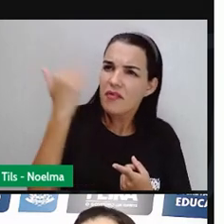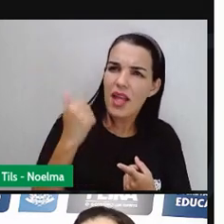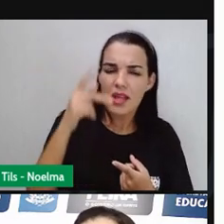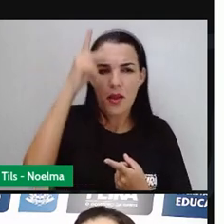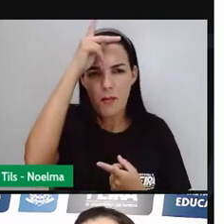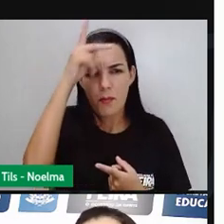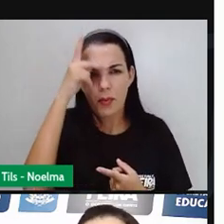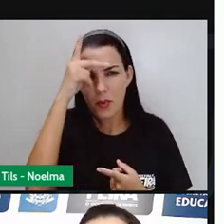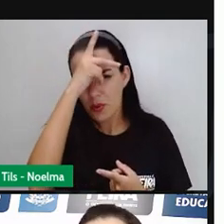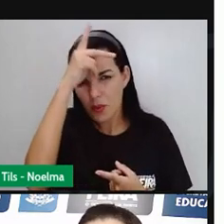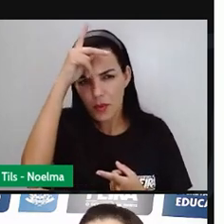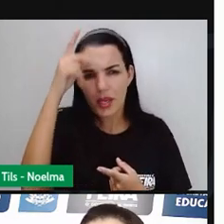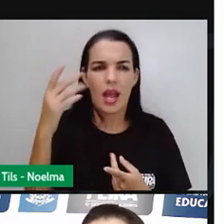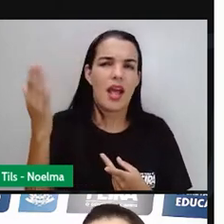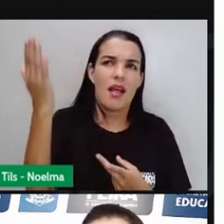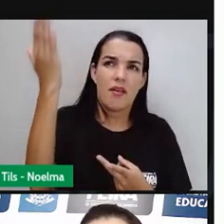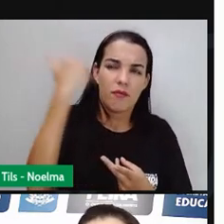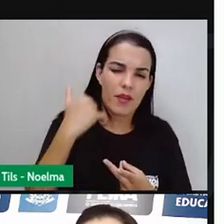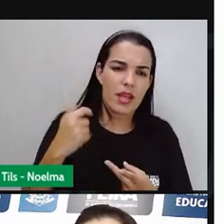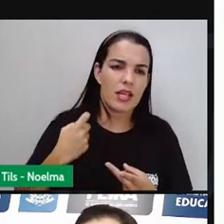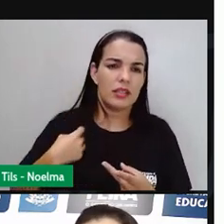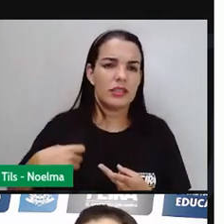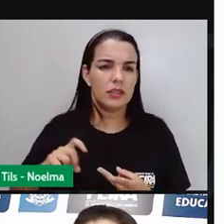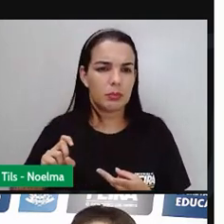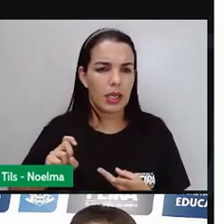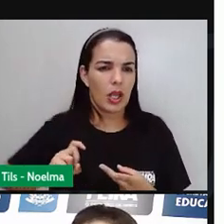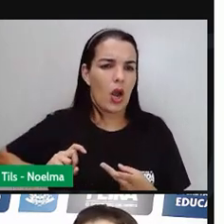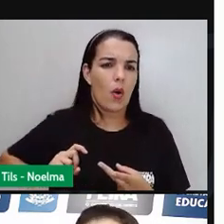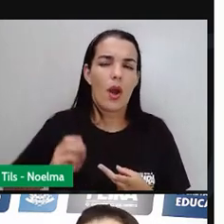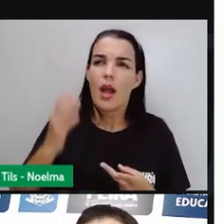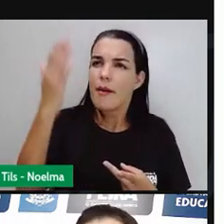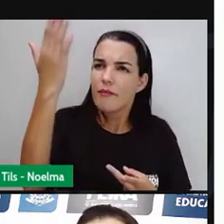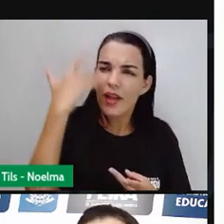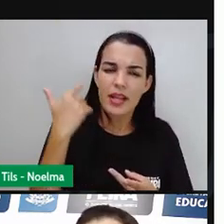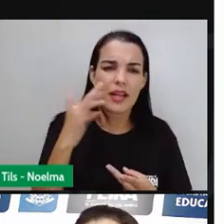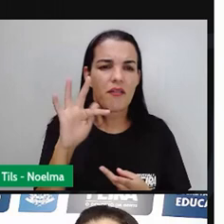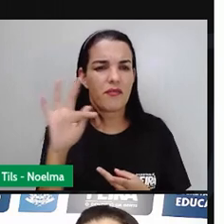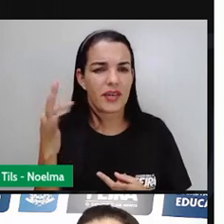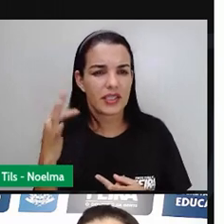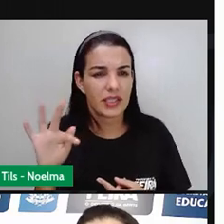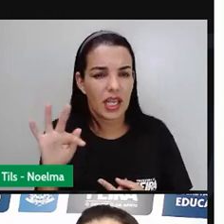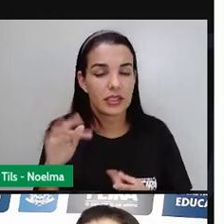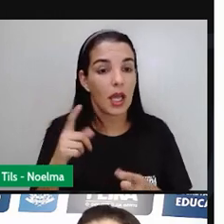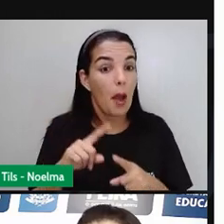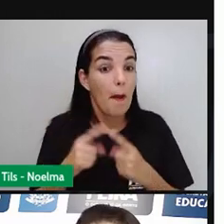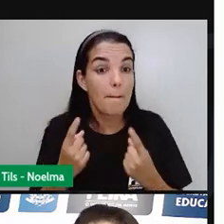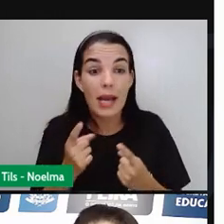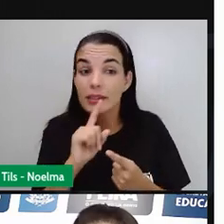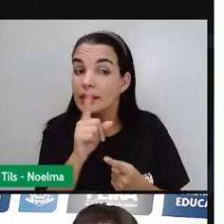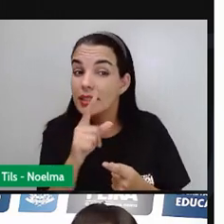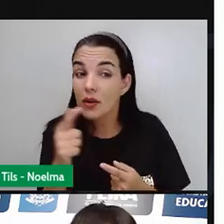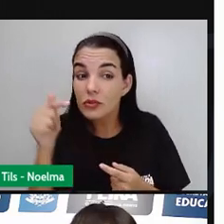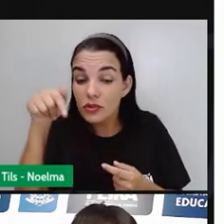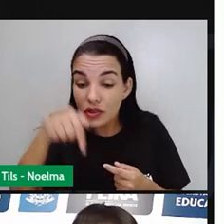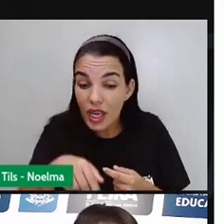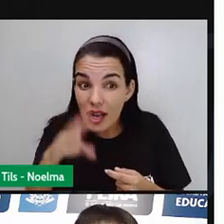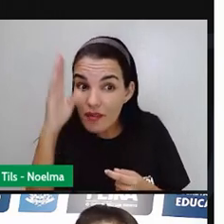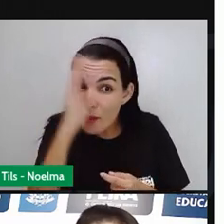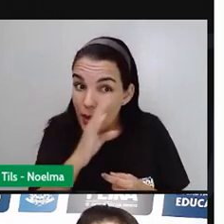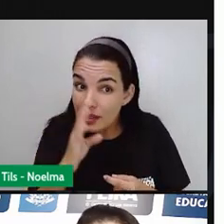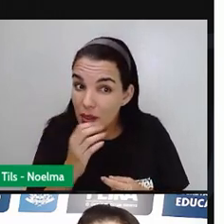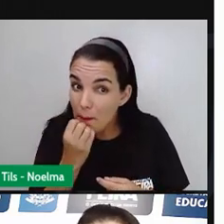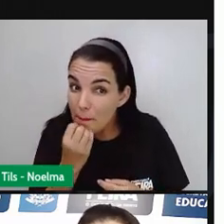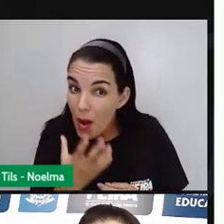endividados. E aí eles estavam em más condições de vida e tinham tratamento de semi-escravidão, né?